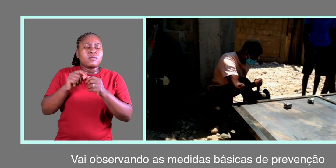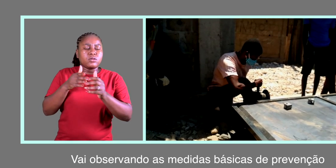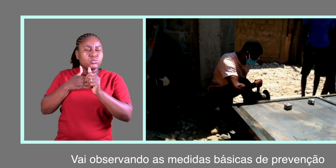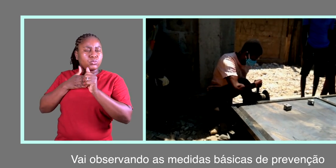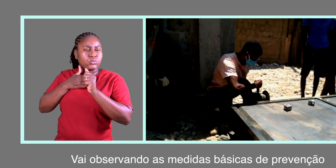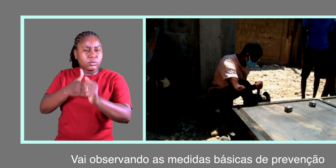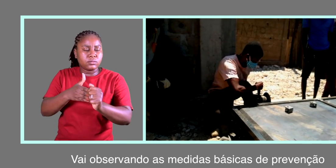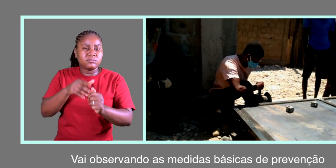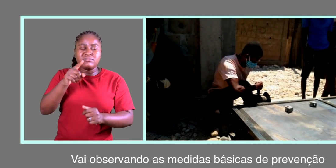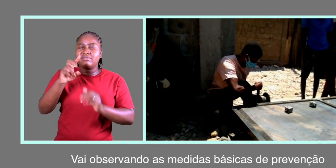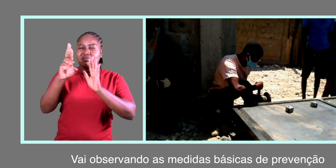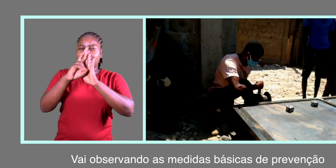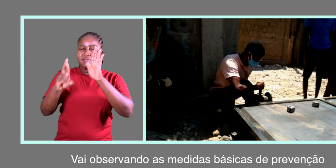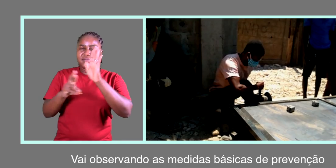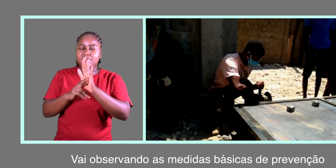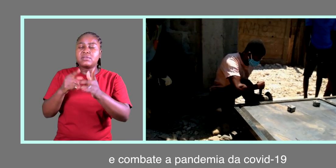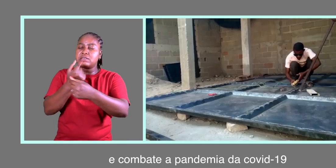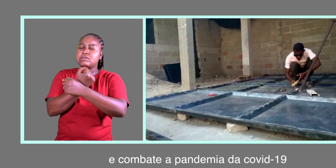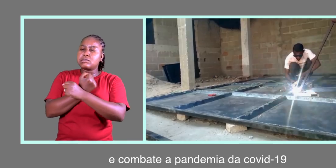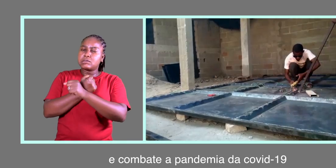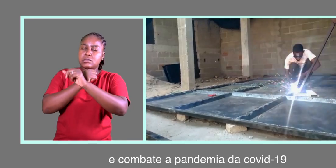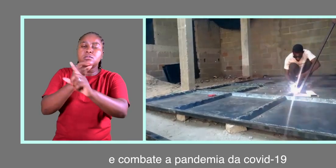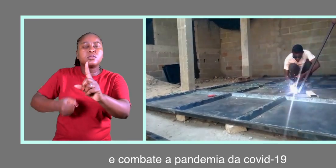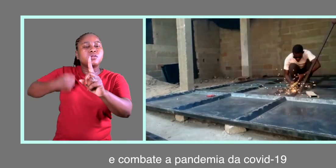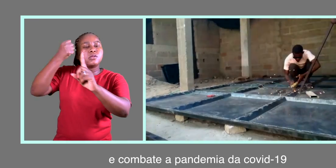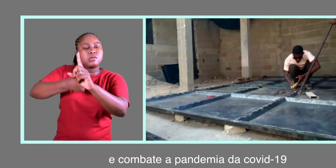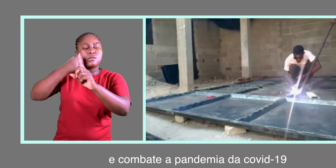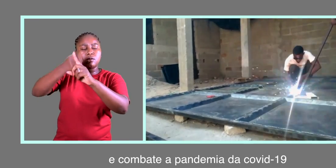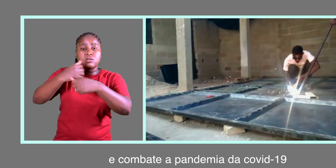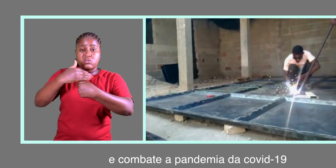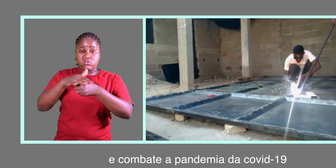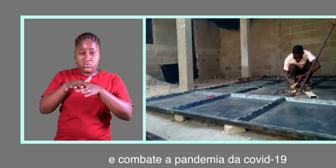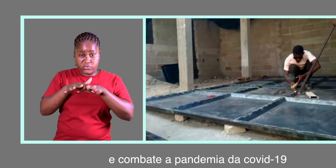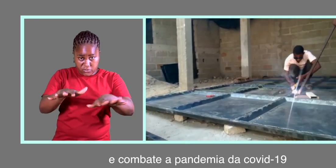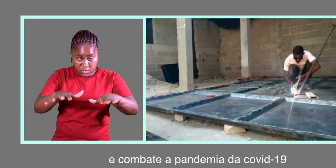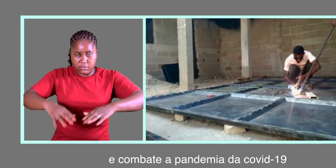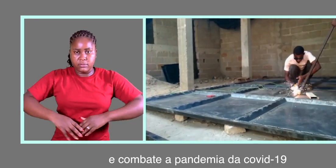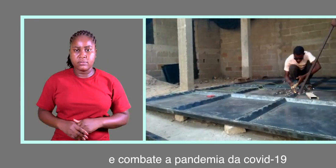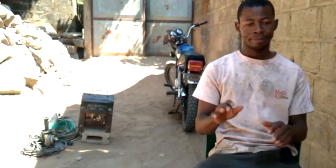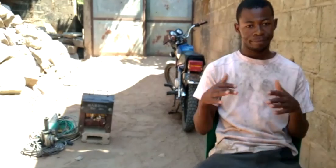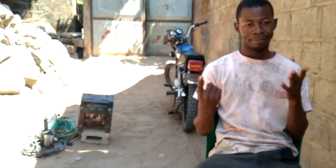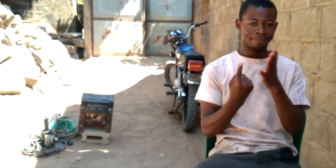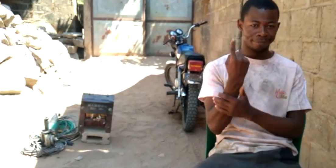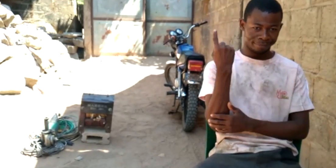vai observando as medidas básicas de prevenção e combate à pandemia da Covid-19.